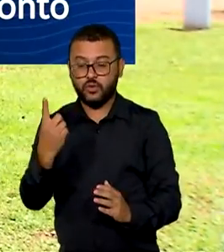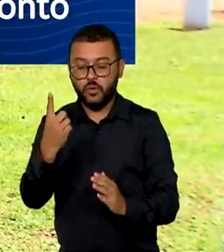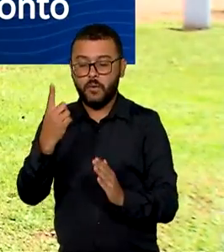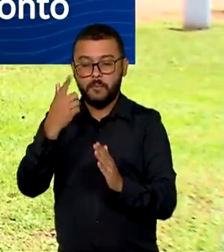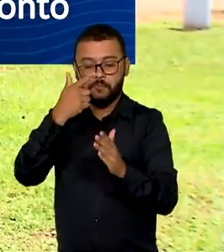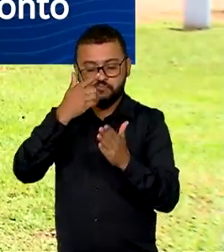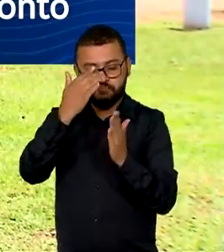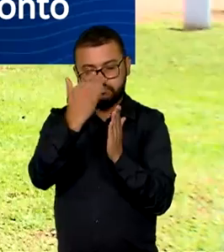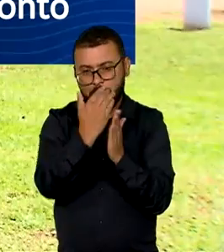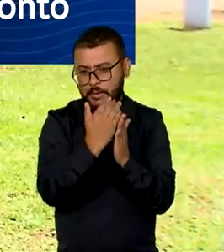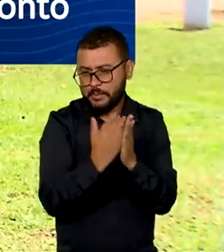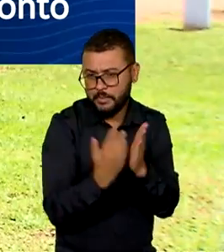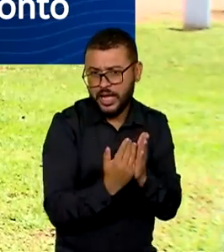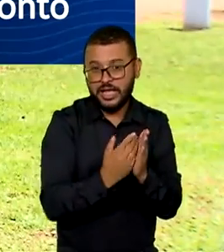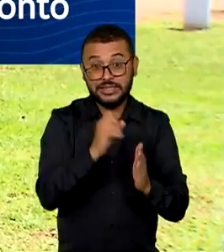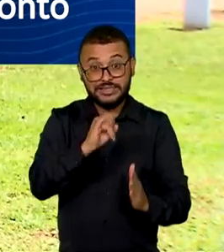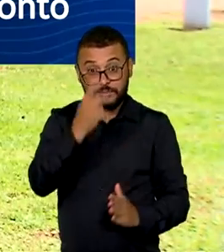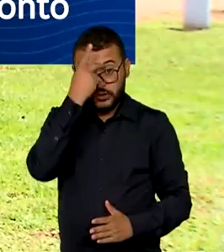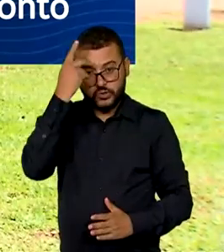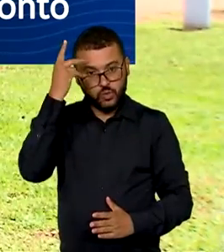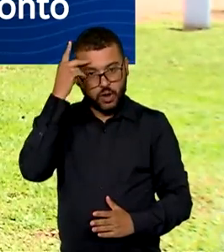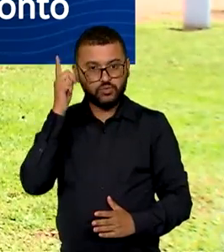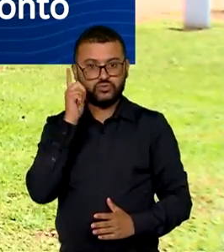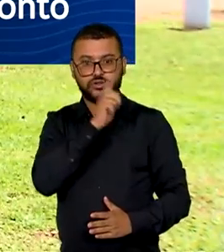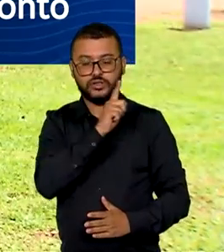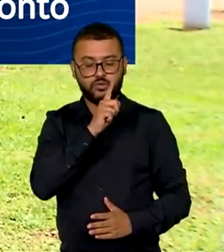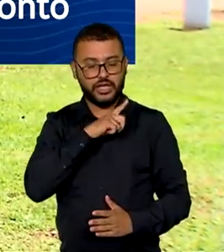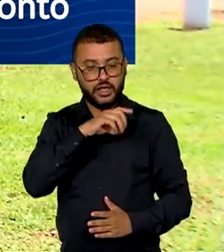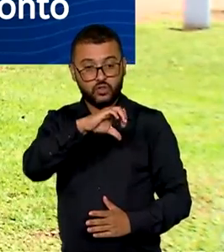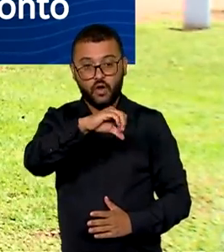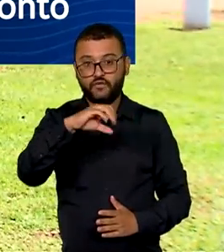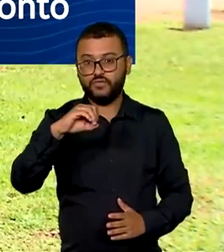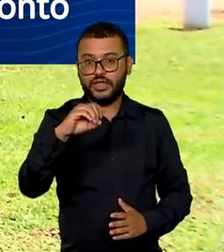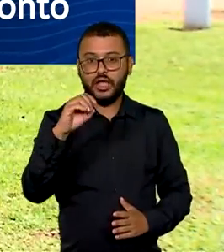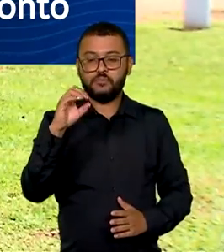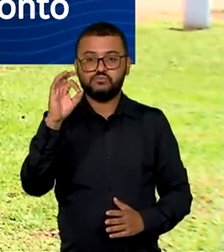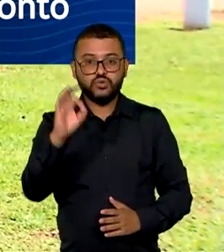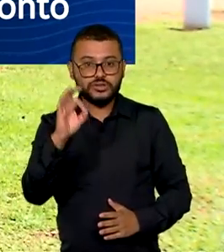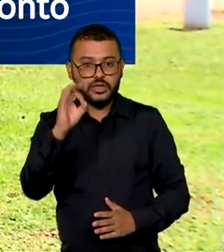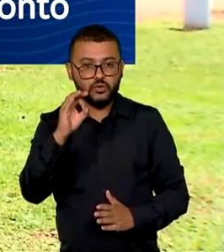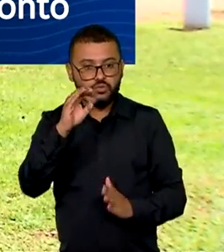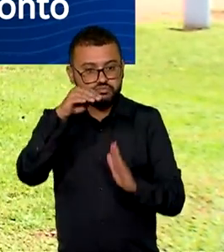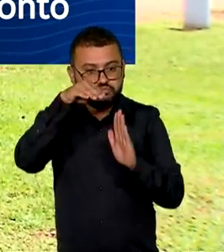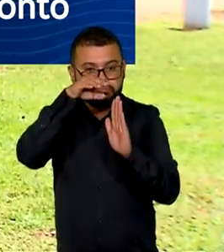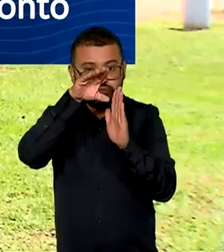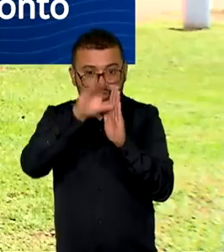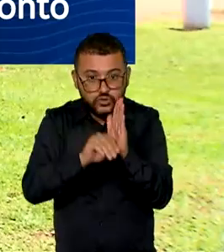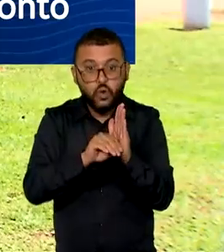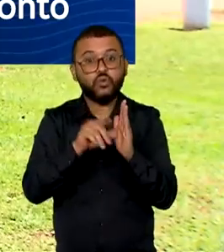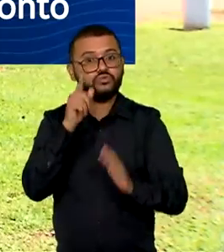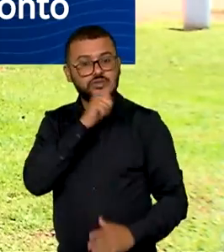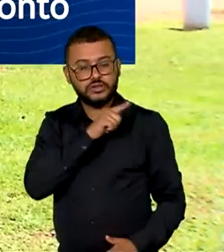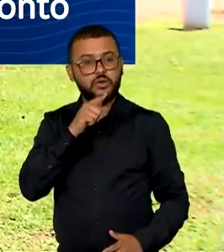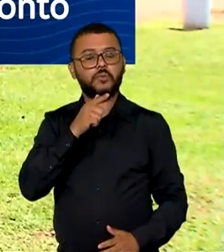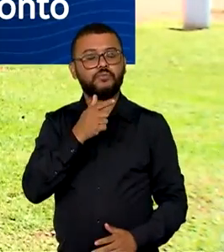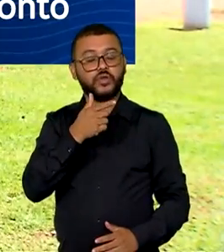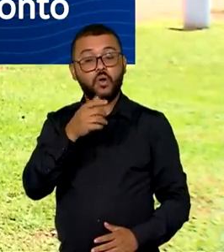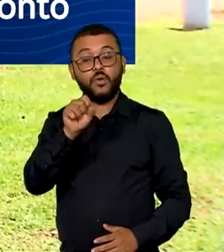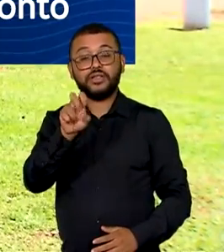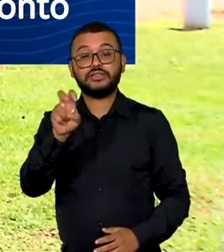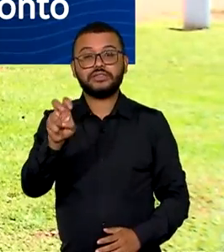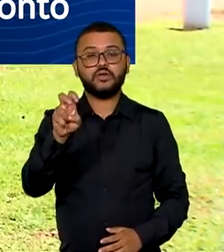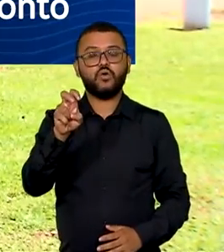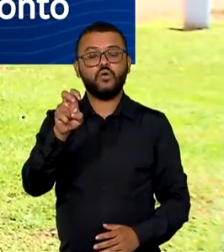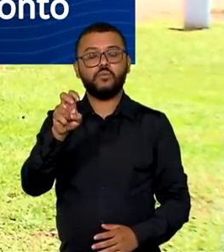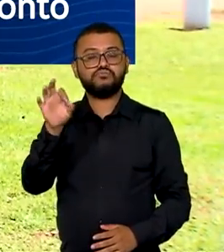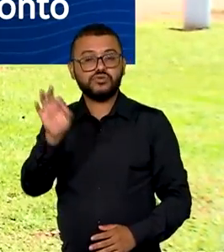Os clientes tiveram pelo menos 90% de desconto para os pagamentos à vista e 85%